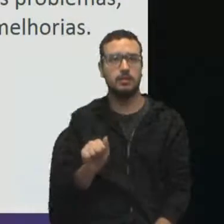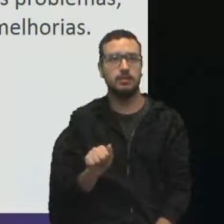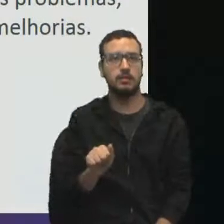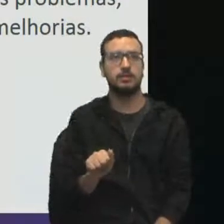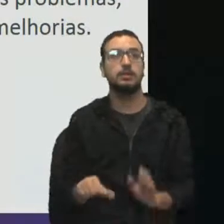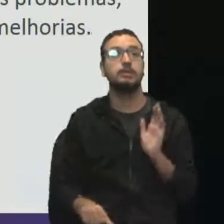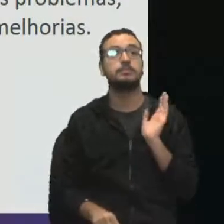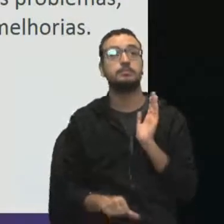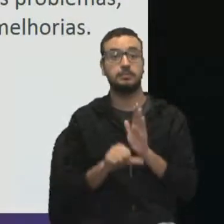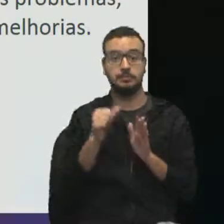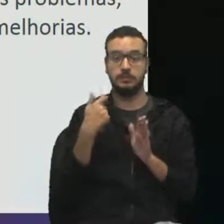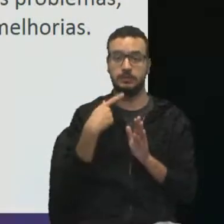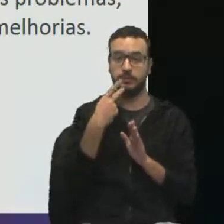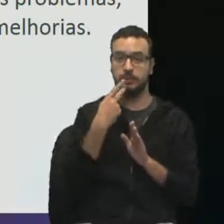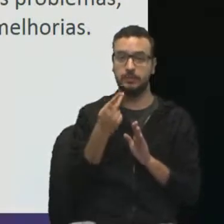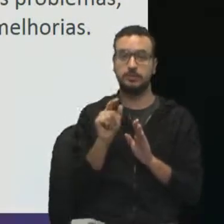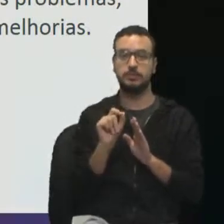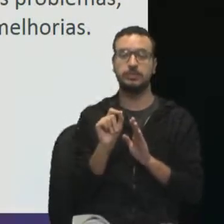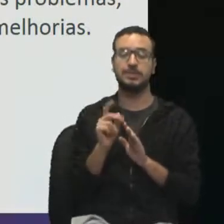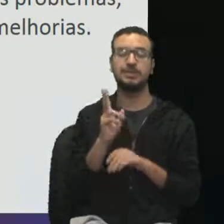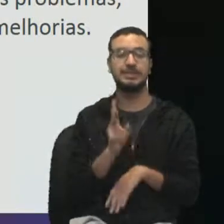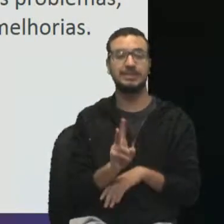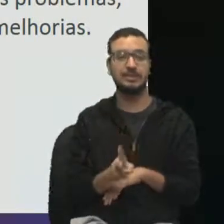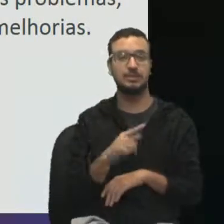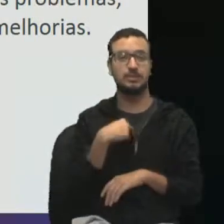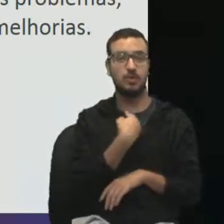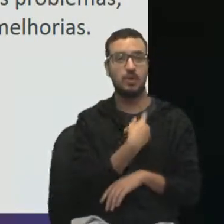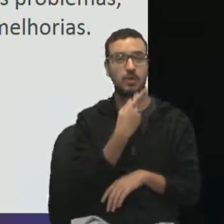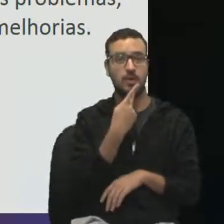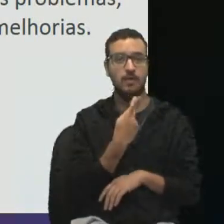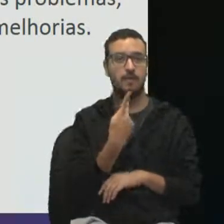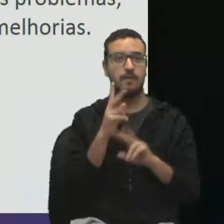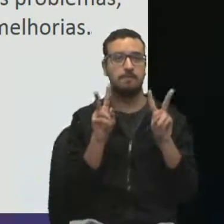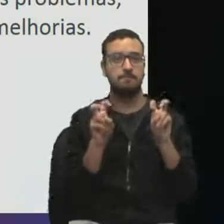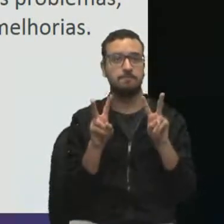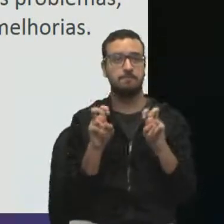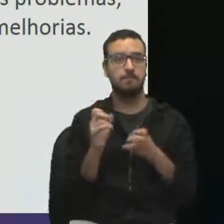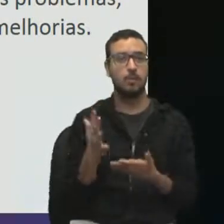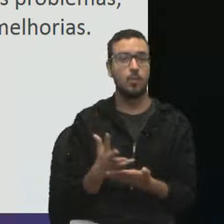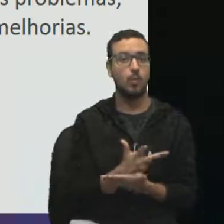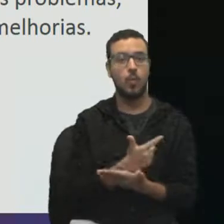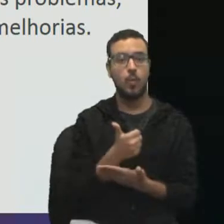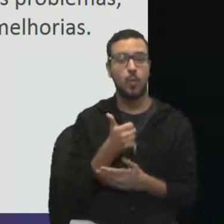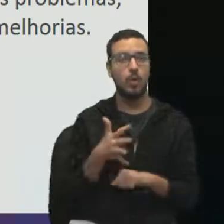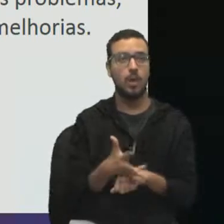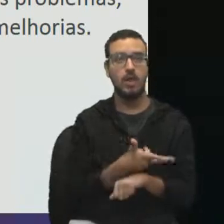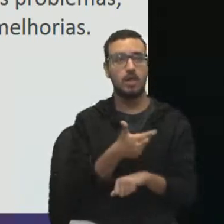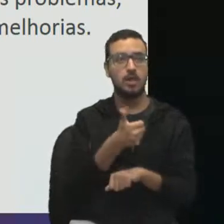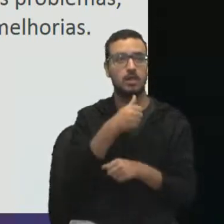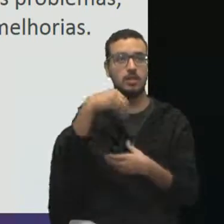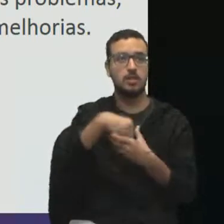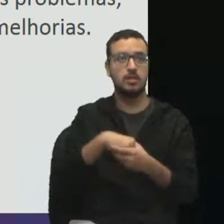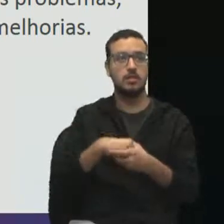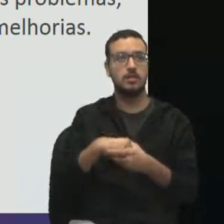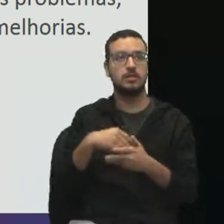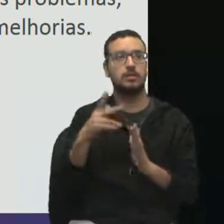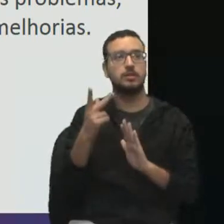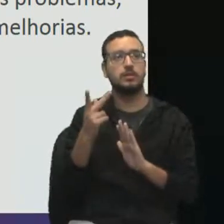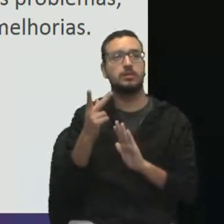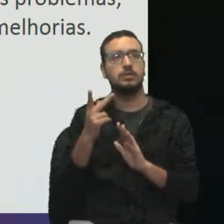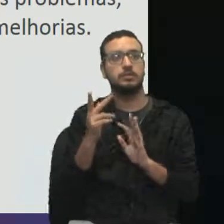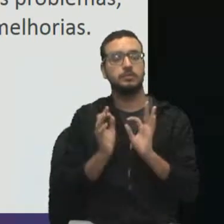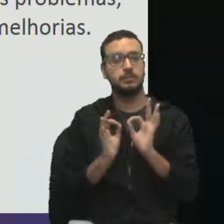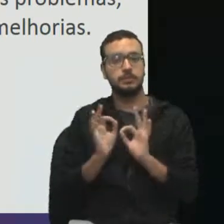Primeiro, quero dizer para você que sempre que a gente falha de qualidade em projeto, nós estamos falando de evitar ao